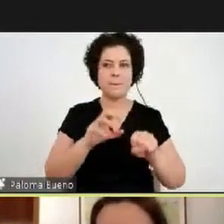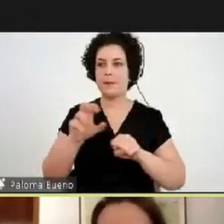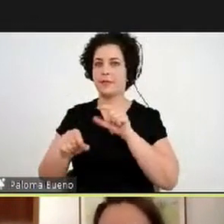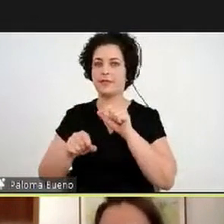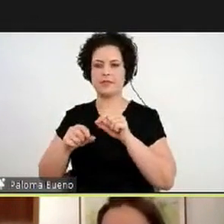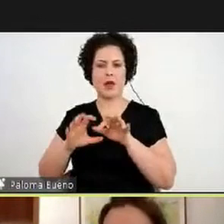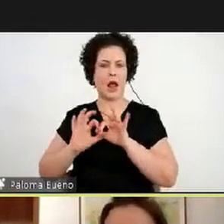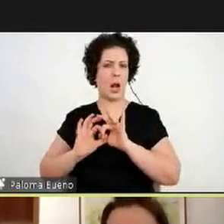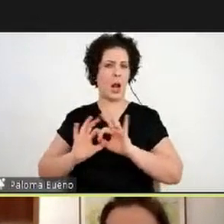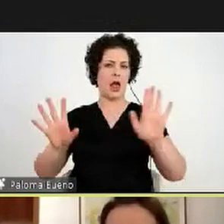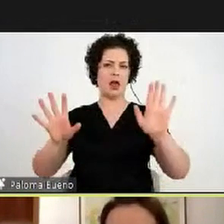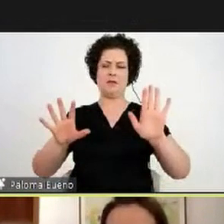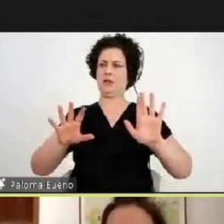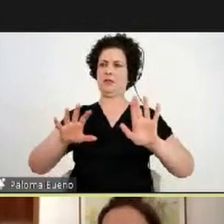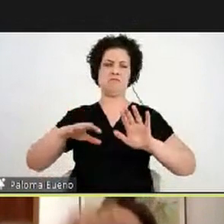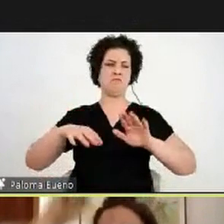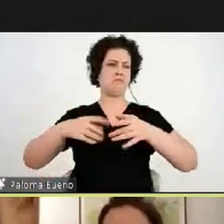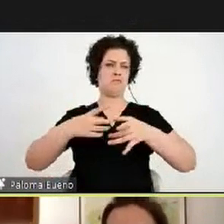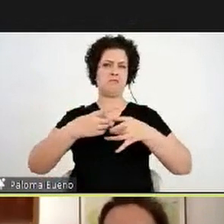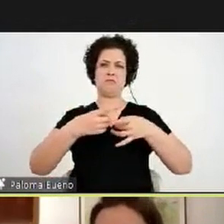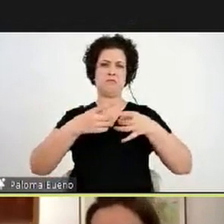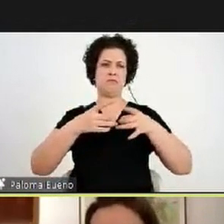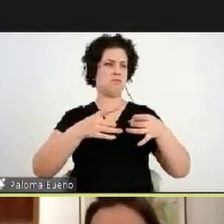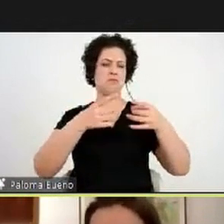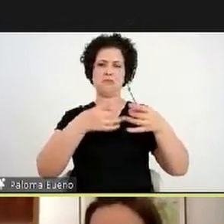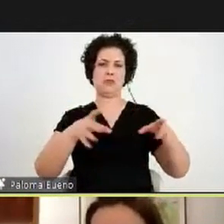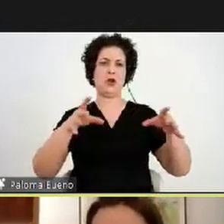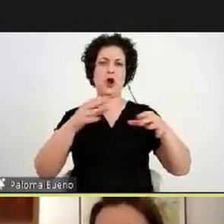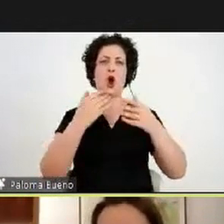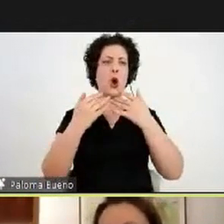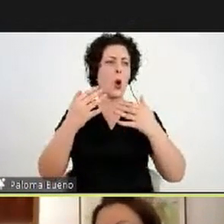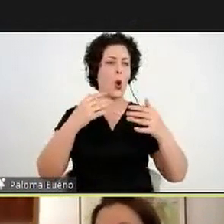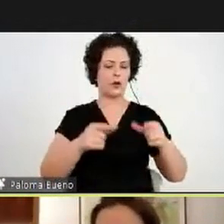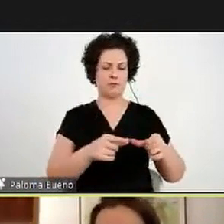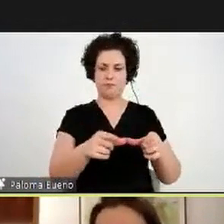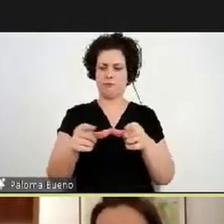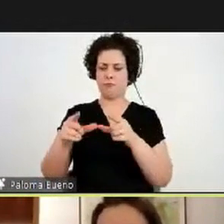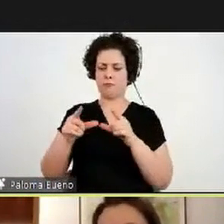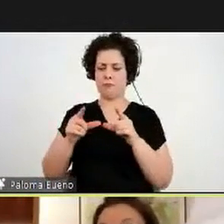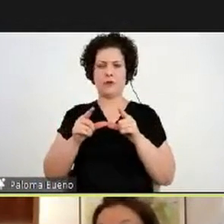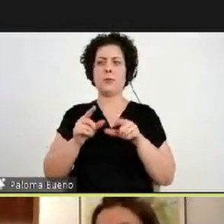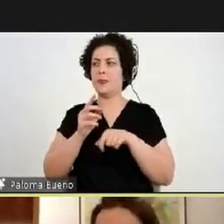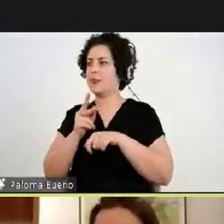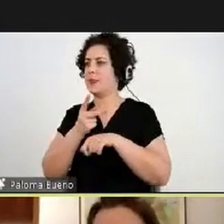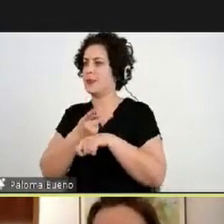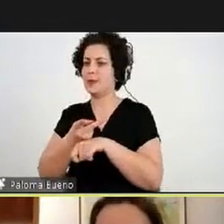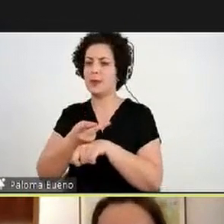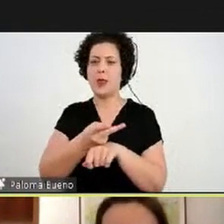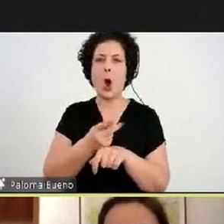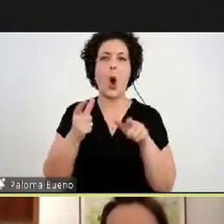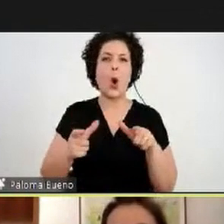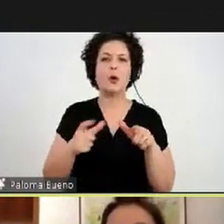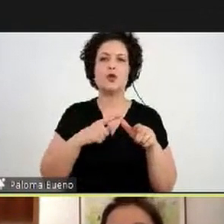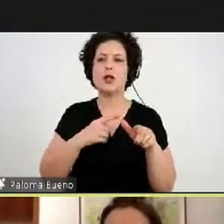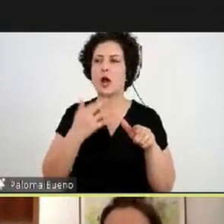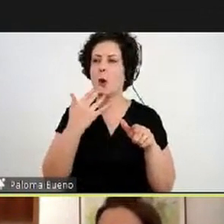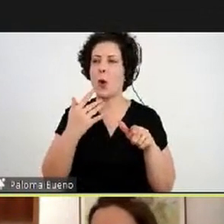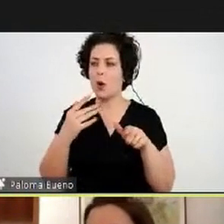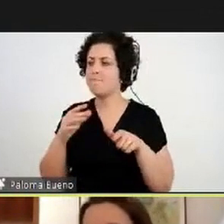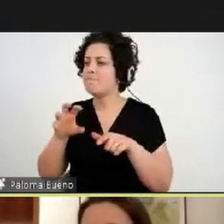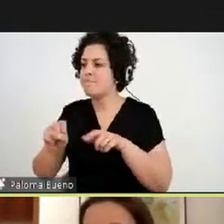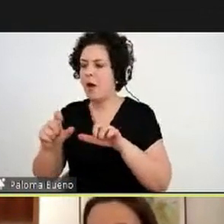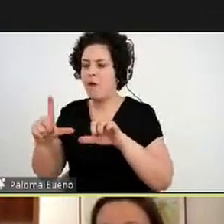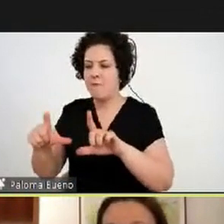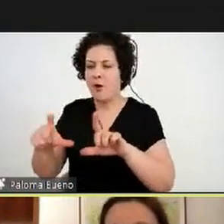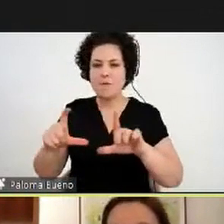aleatoriamente várias cores e eles buscam essas cores no espaço do parque, fotografam e depois isso é socializado e eles também